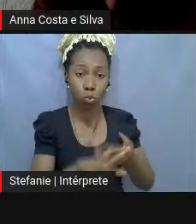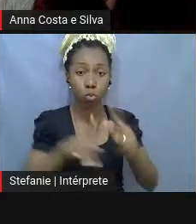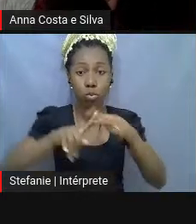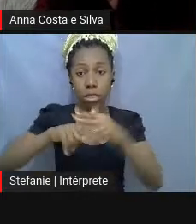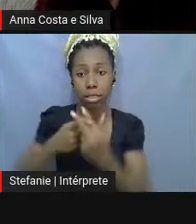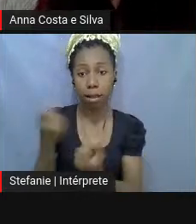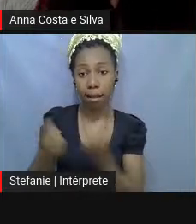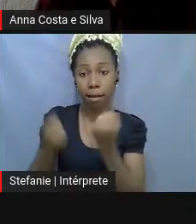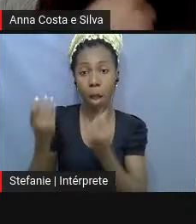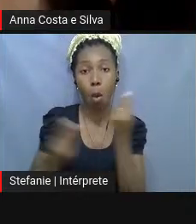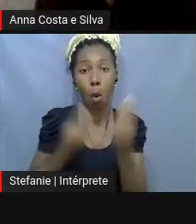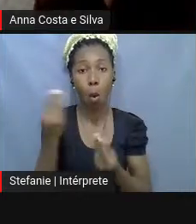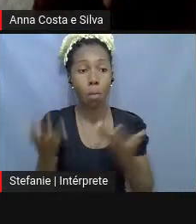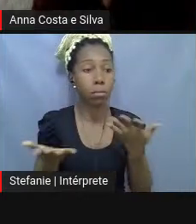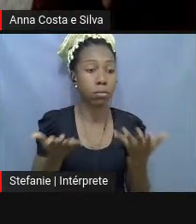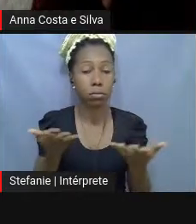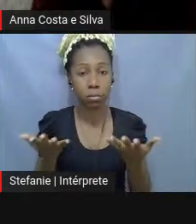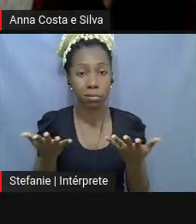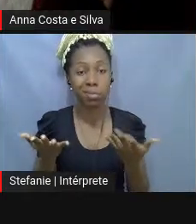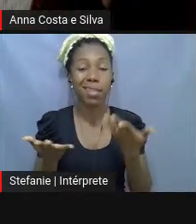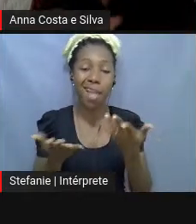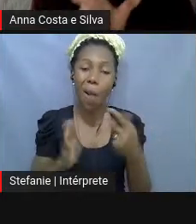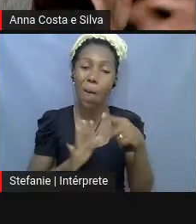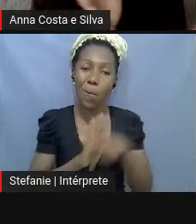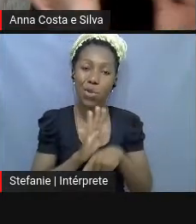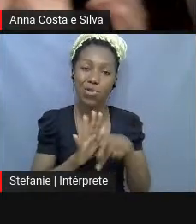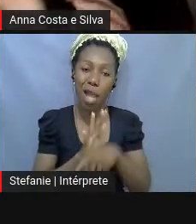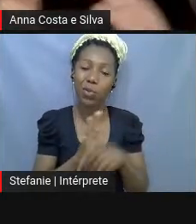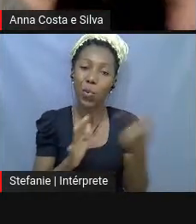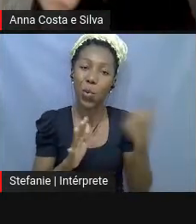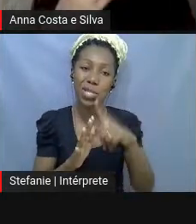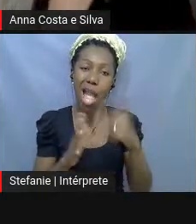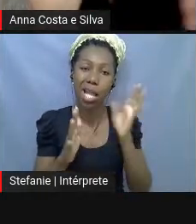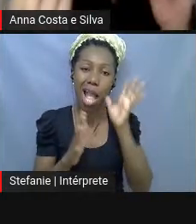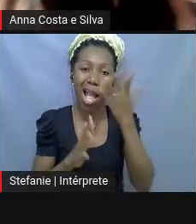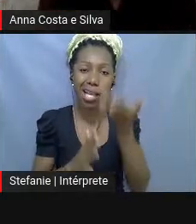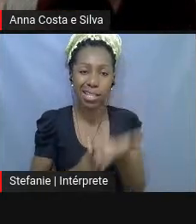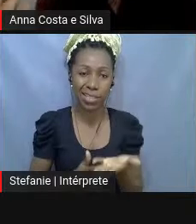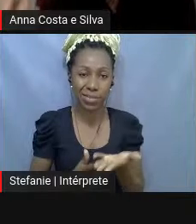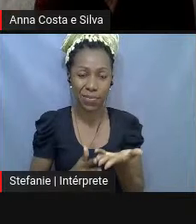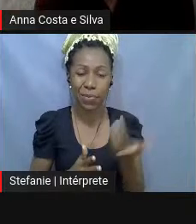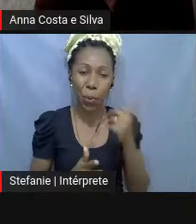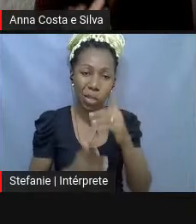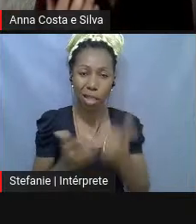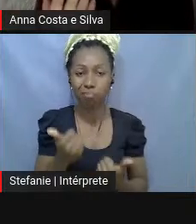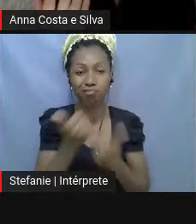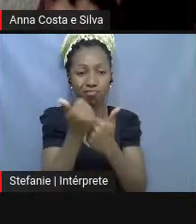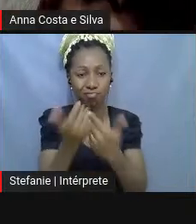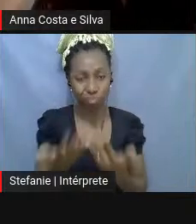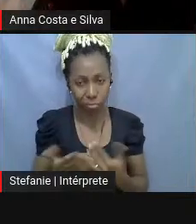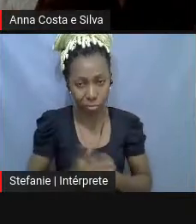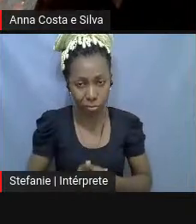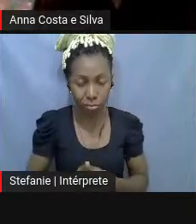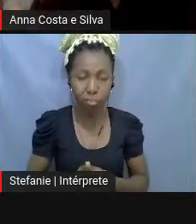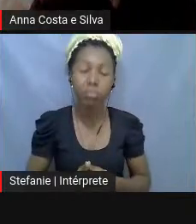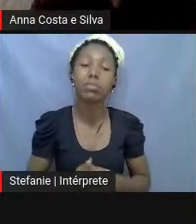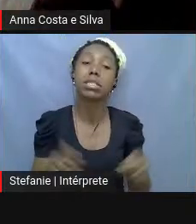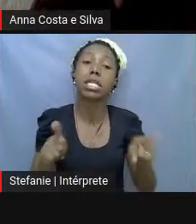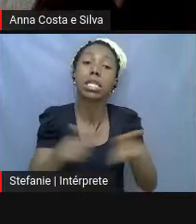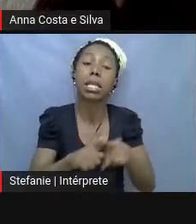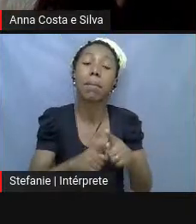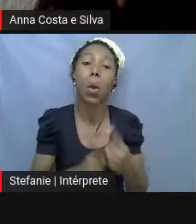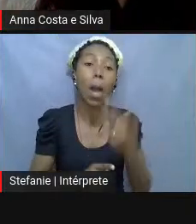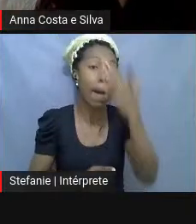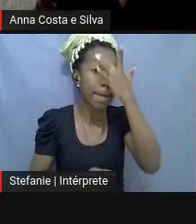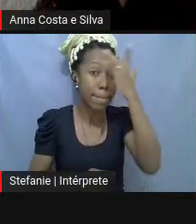faz, né? E aí o projeto entra dentro dessa equação. Então ele entrava, ele criava umas brechas e entrava em umas brechas. Teve também uma pessoa que quis